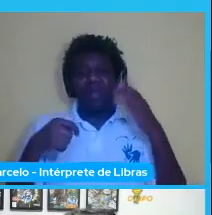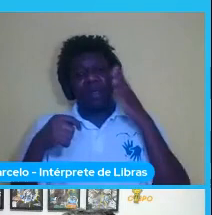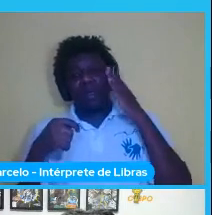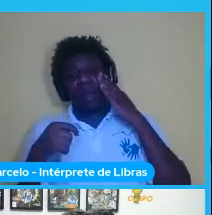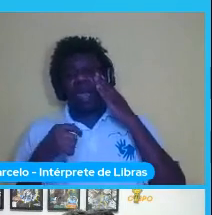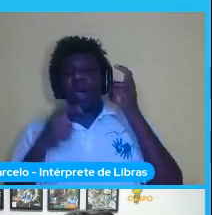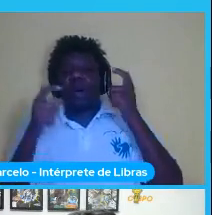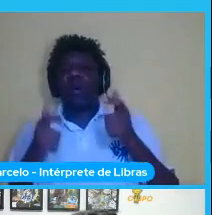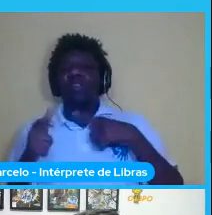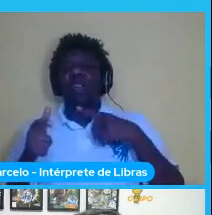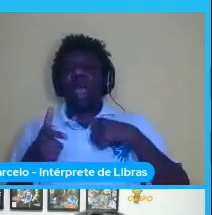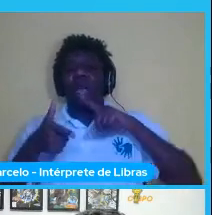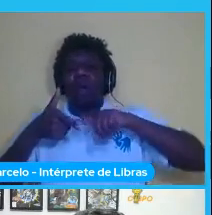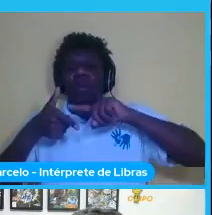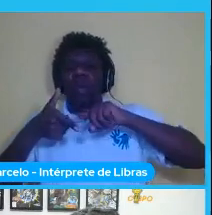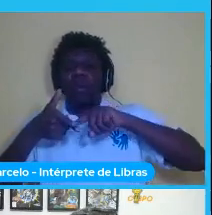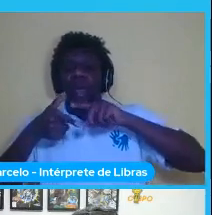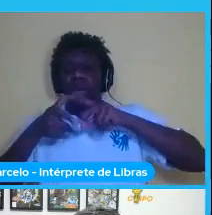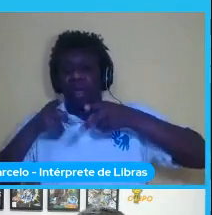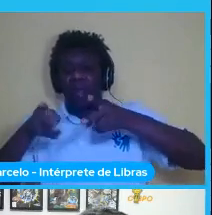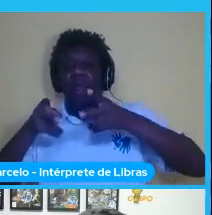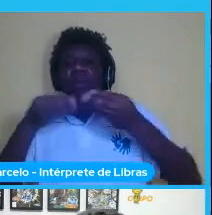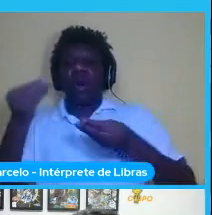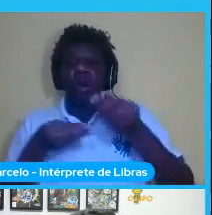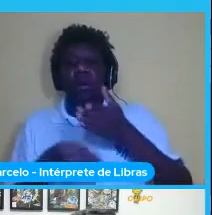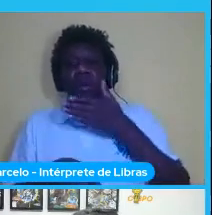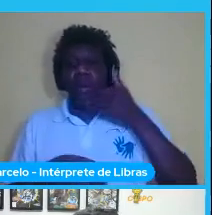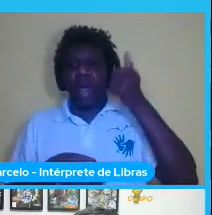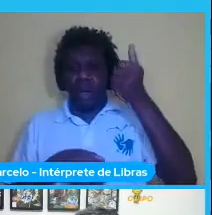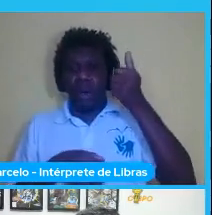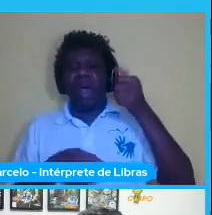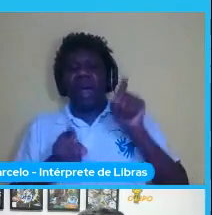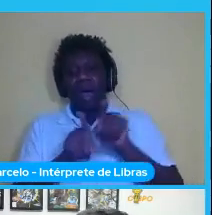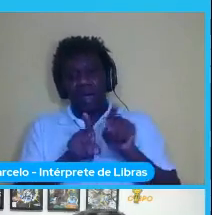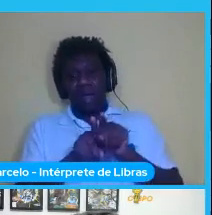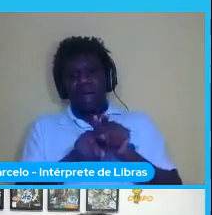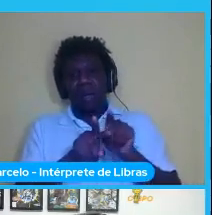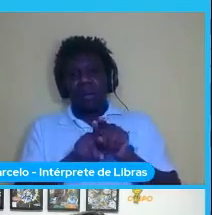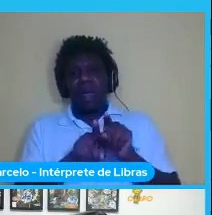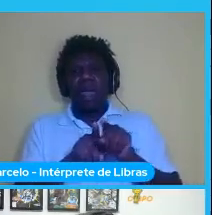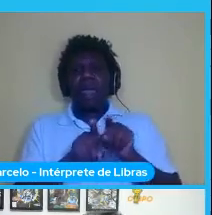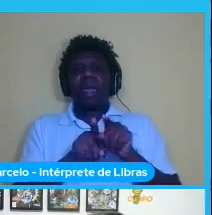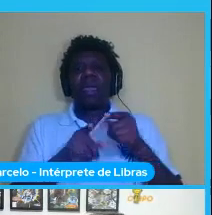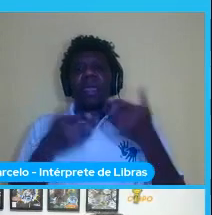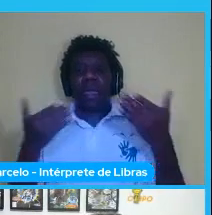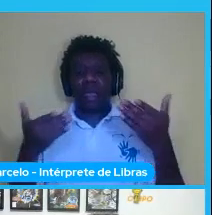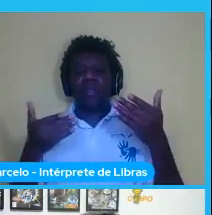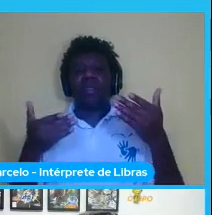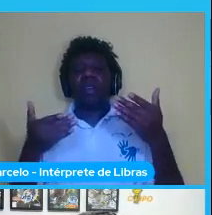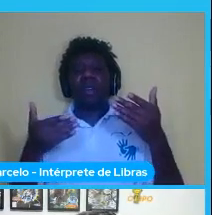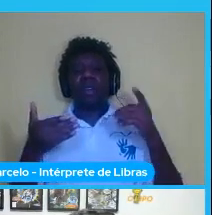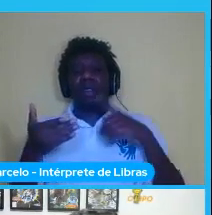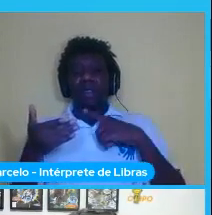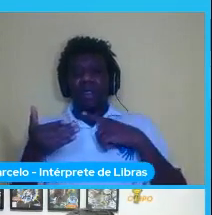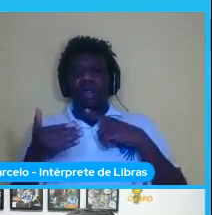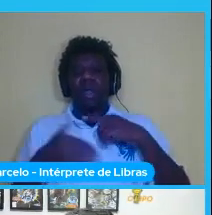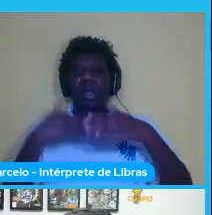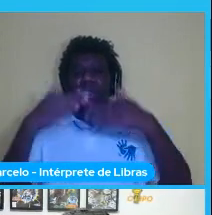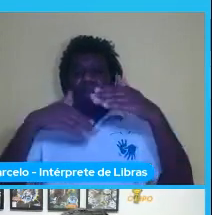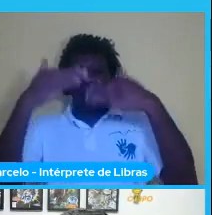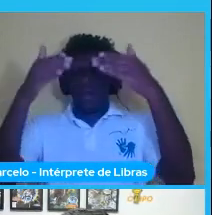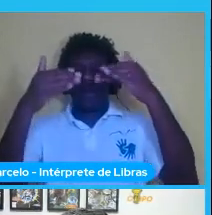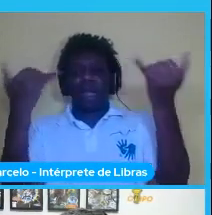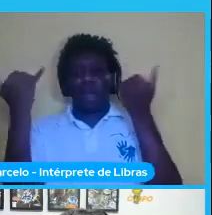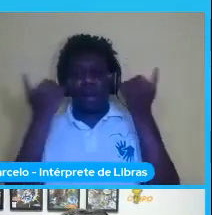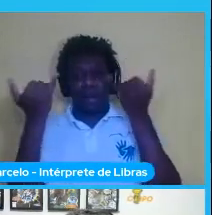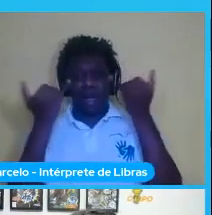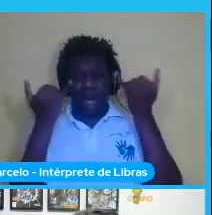então como é que a vai melhorar isso trazer pessoas de fora para comprar dados desenvolver nos dados coletar nos dados então